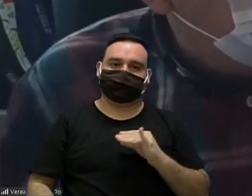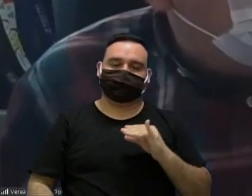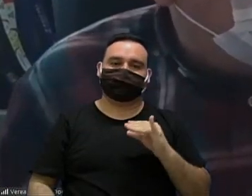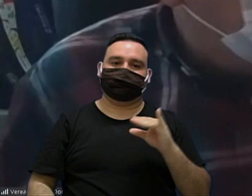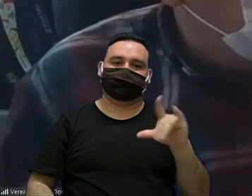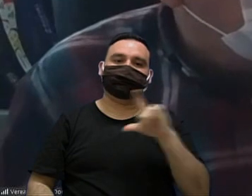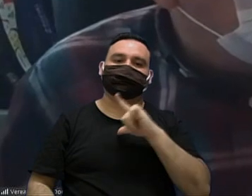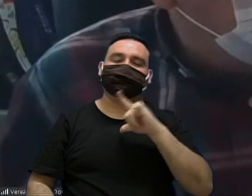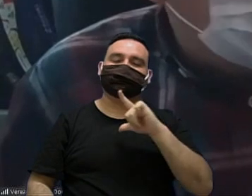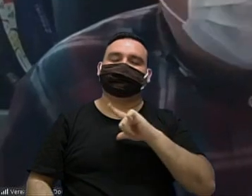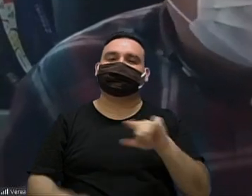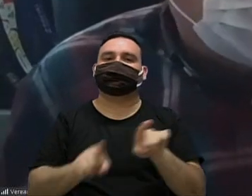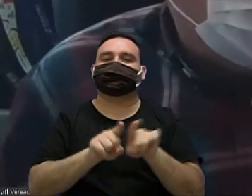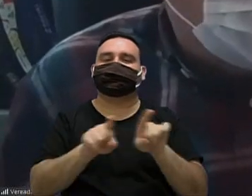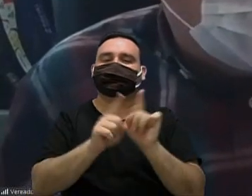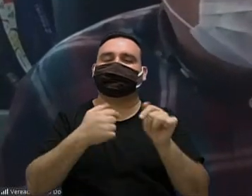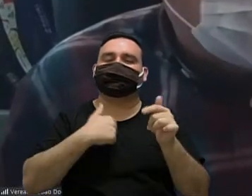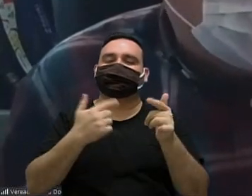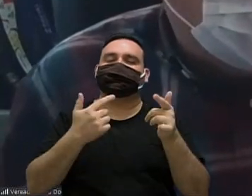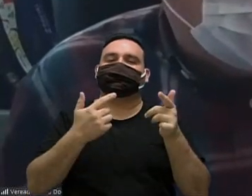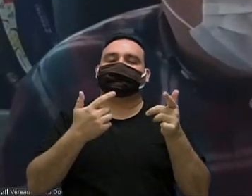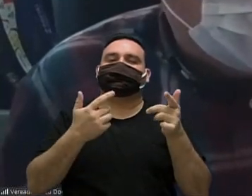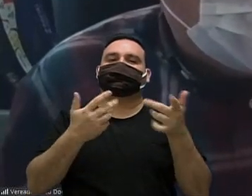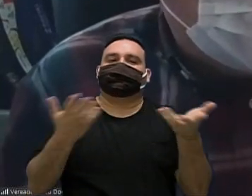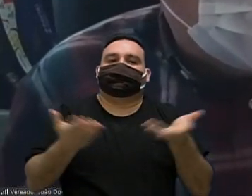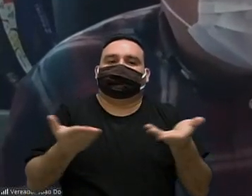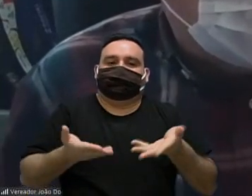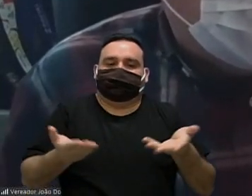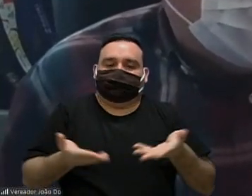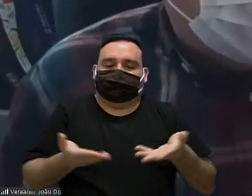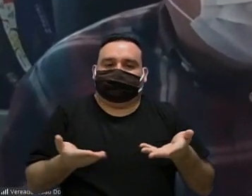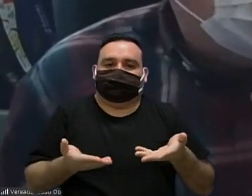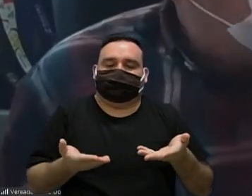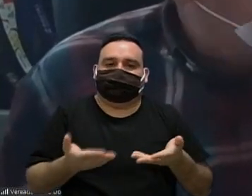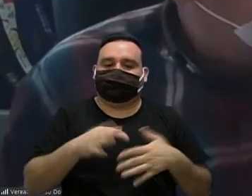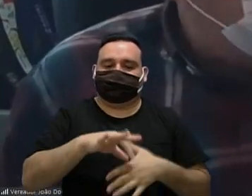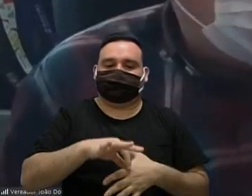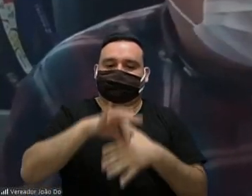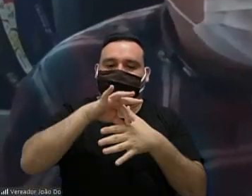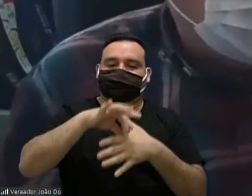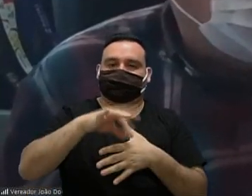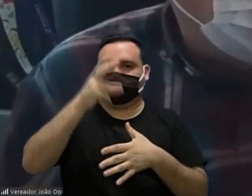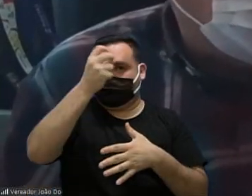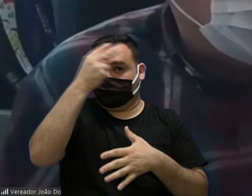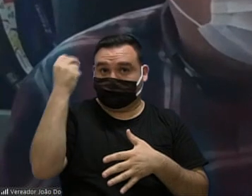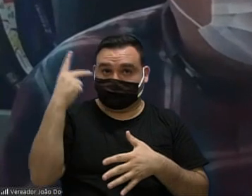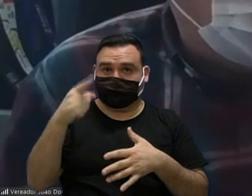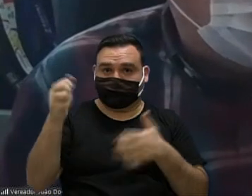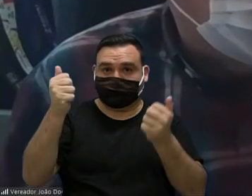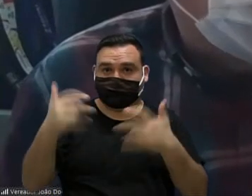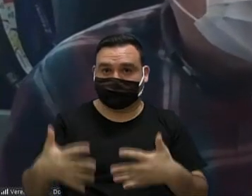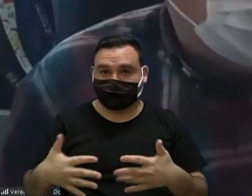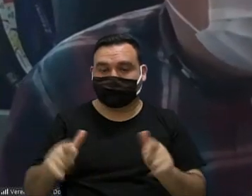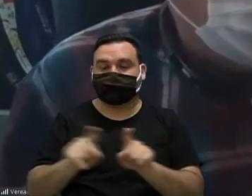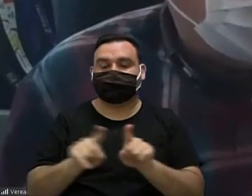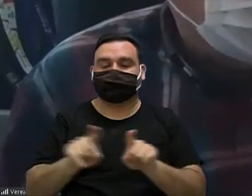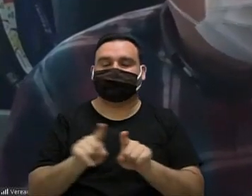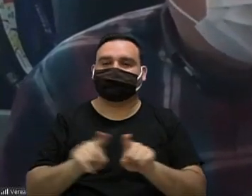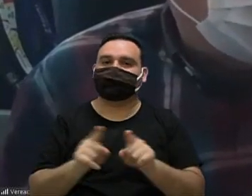por mim também eu vi que o o líder da prefeita na Câmara se manifestou também